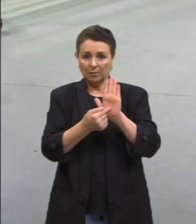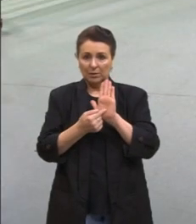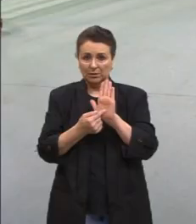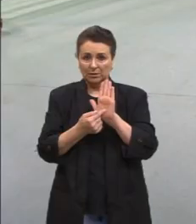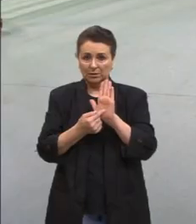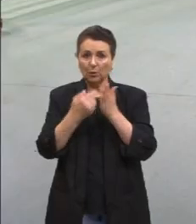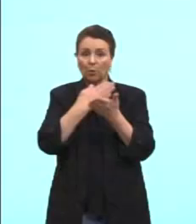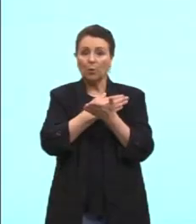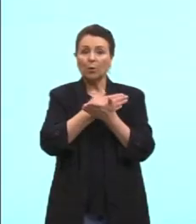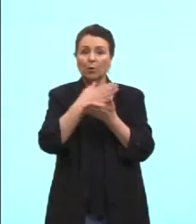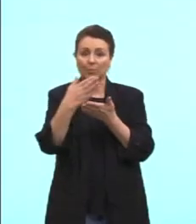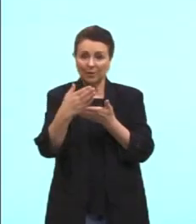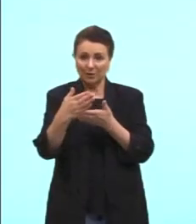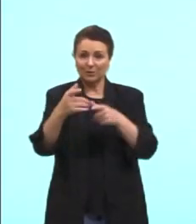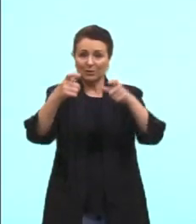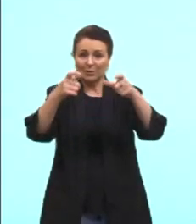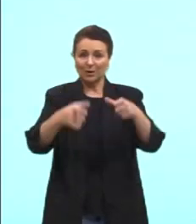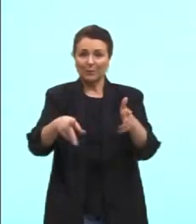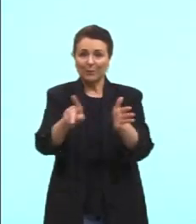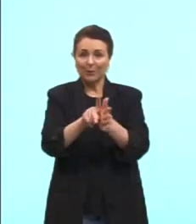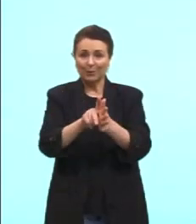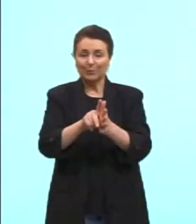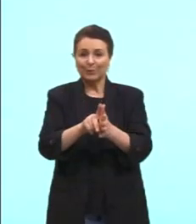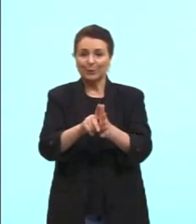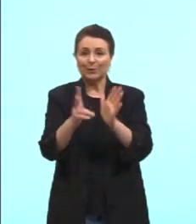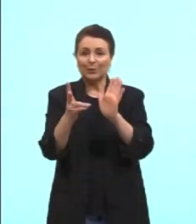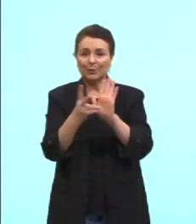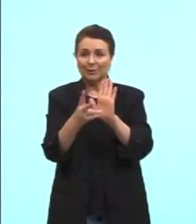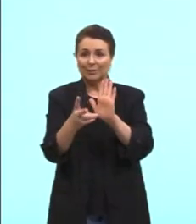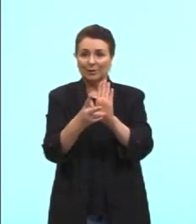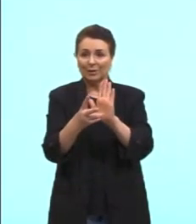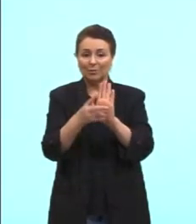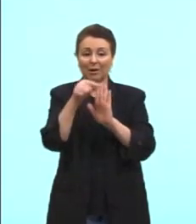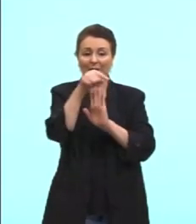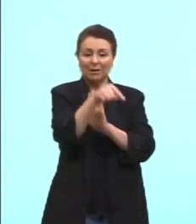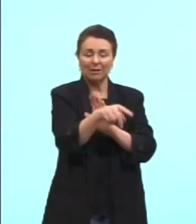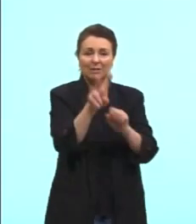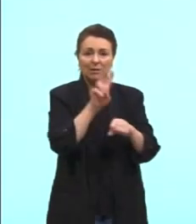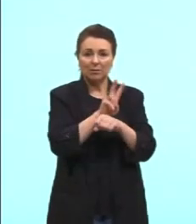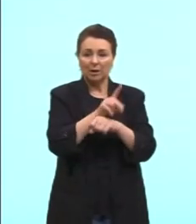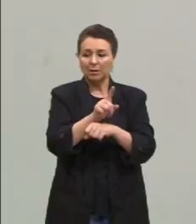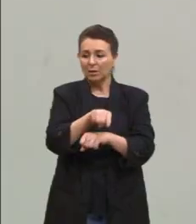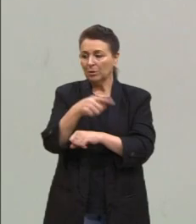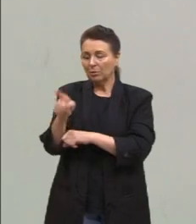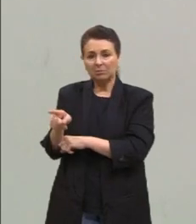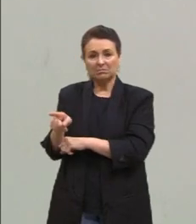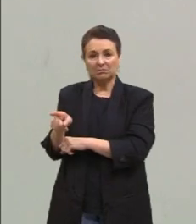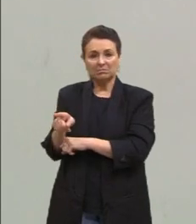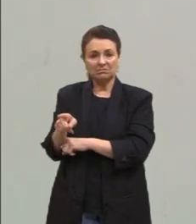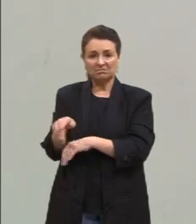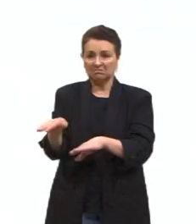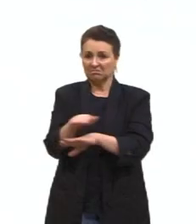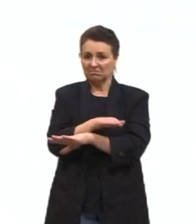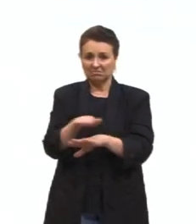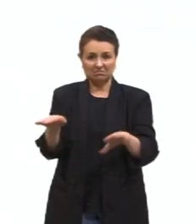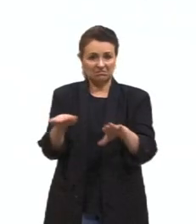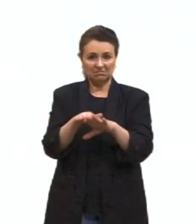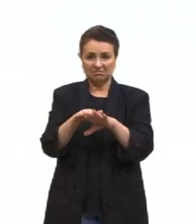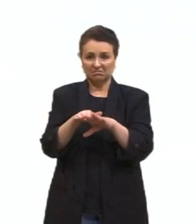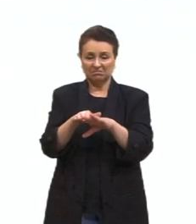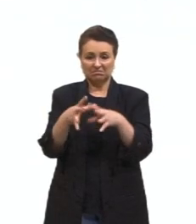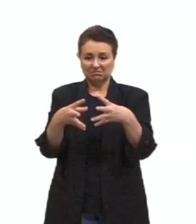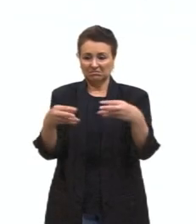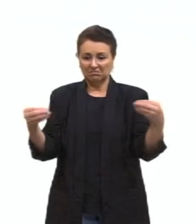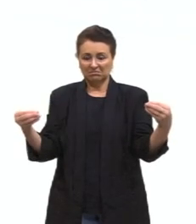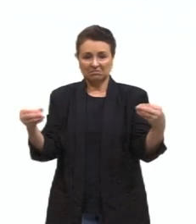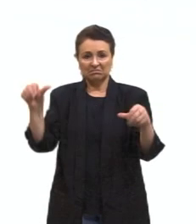reserva indígena. Então, é na reserva indígena que você tem preservação, e o resto está tudo devastado. A gente precisaria mudar